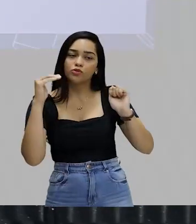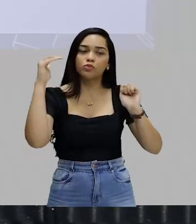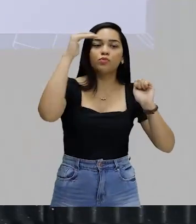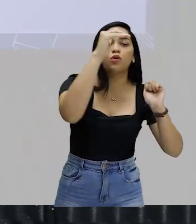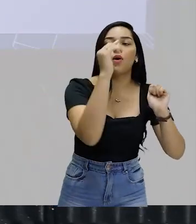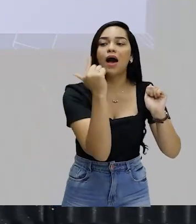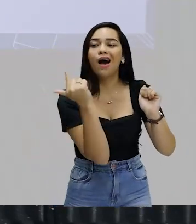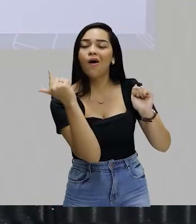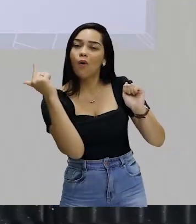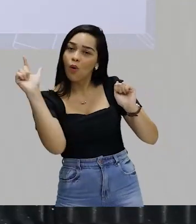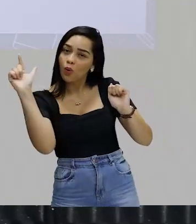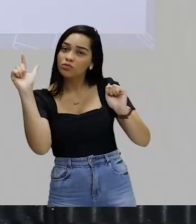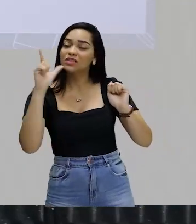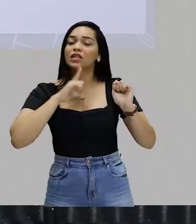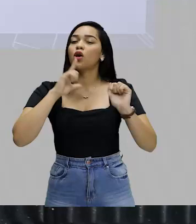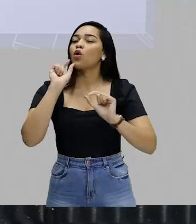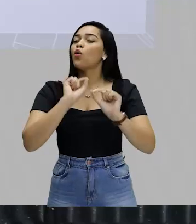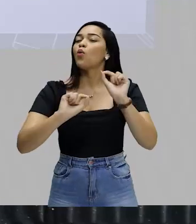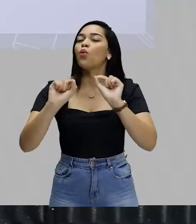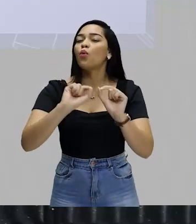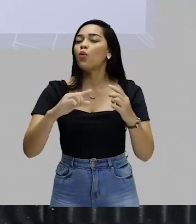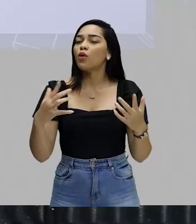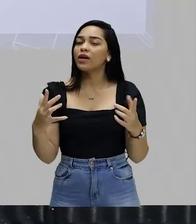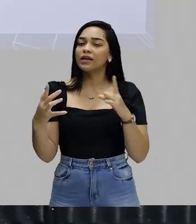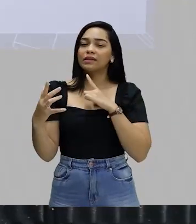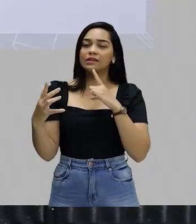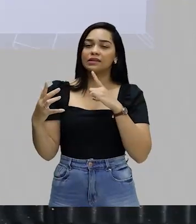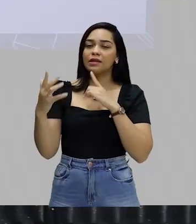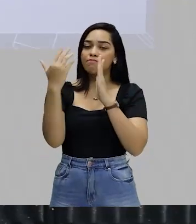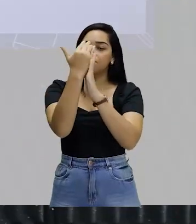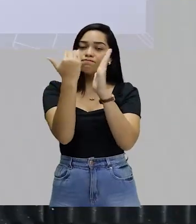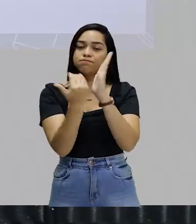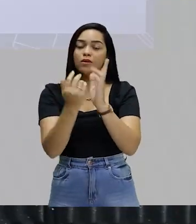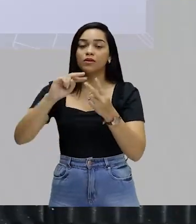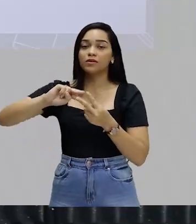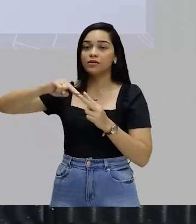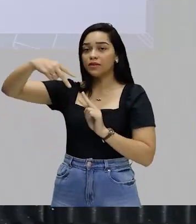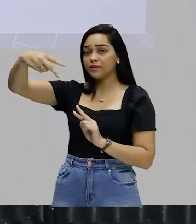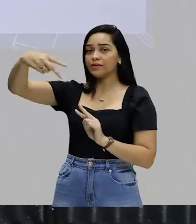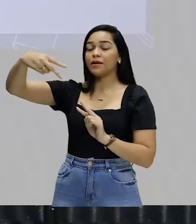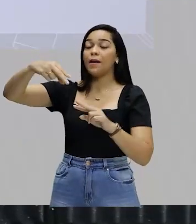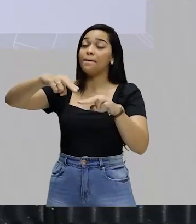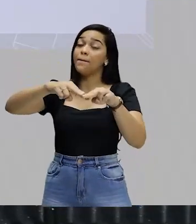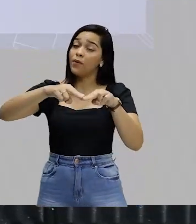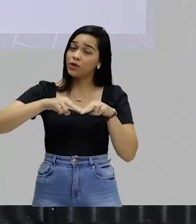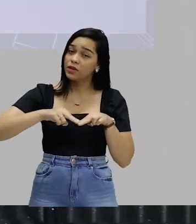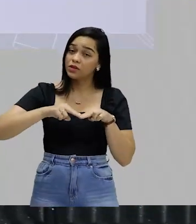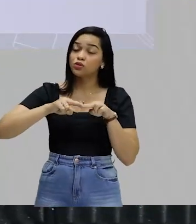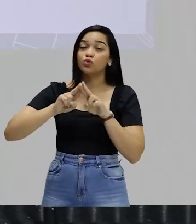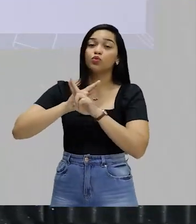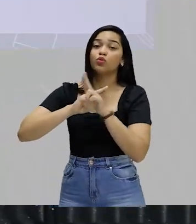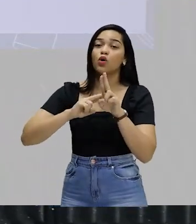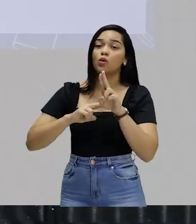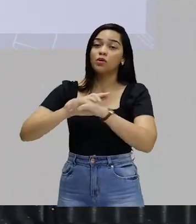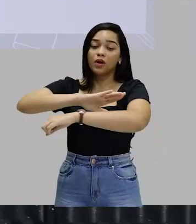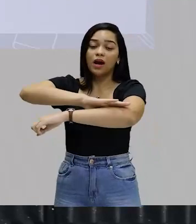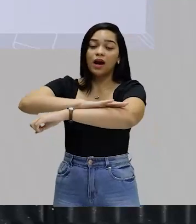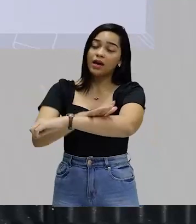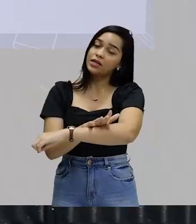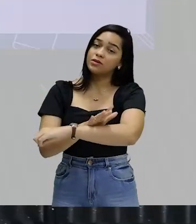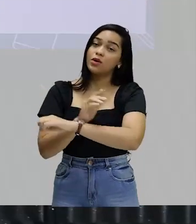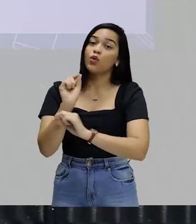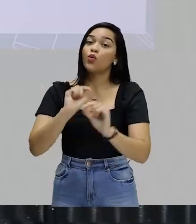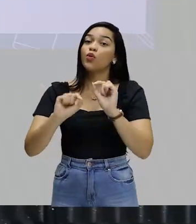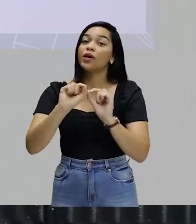a outras por uma condição ou critério genético. Portanto, o nome desse racismo só